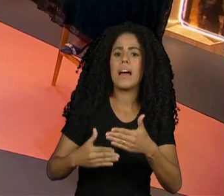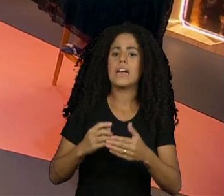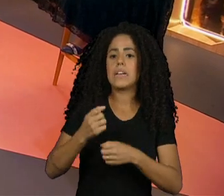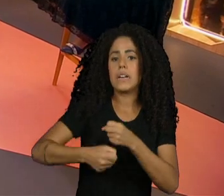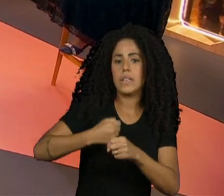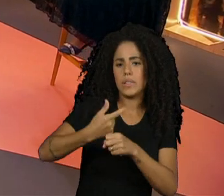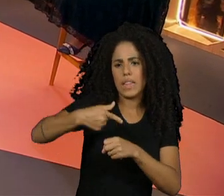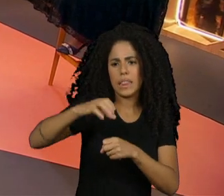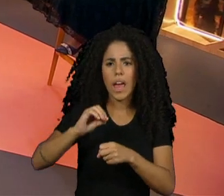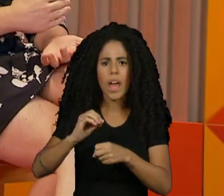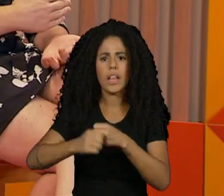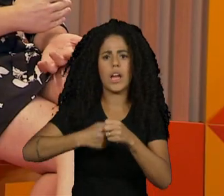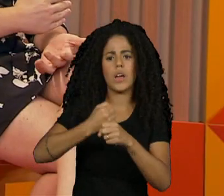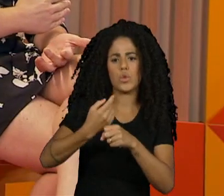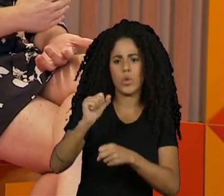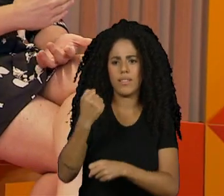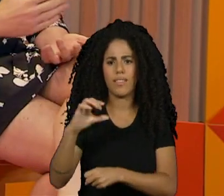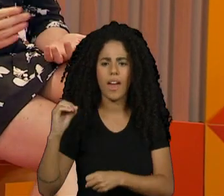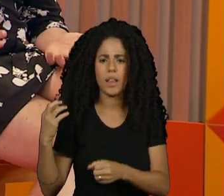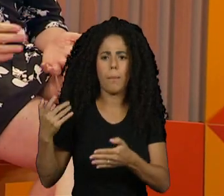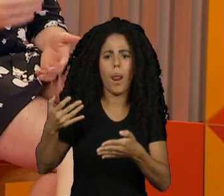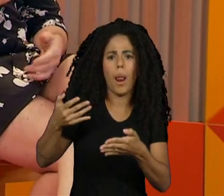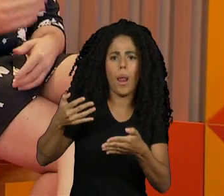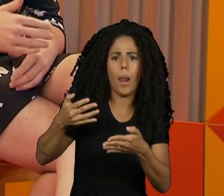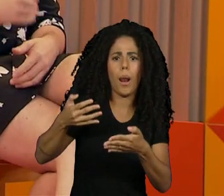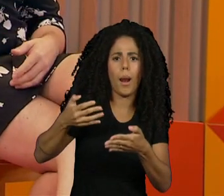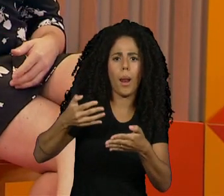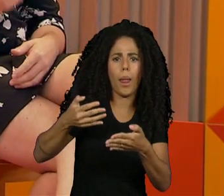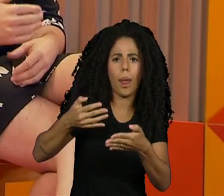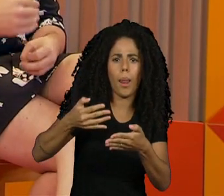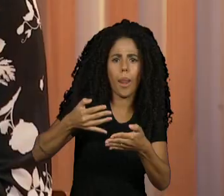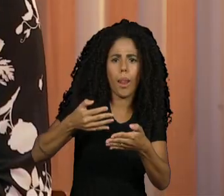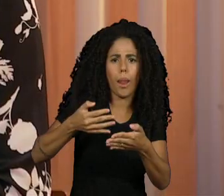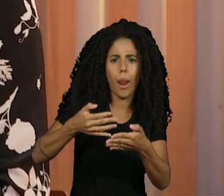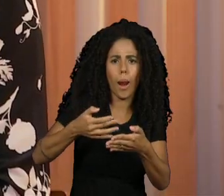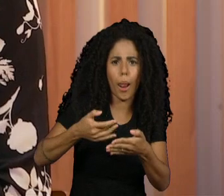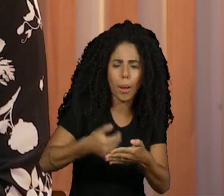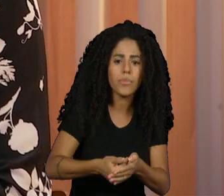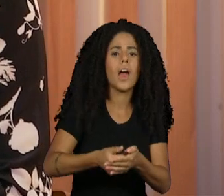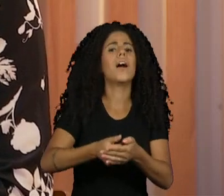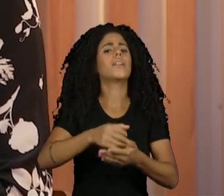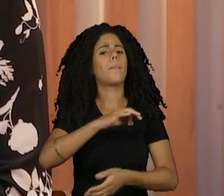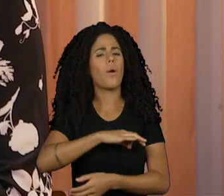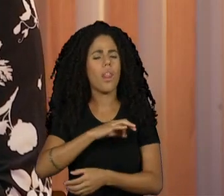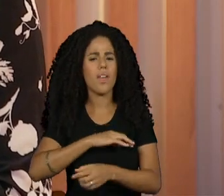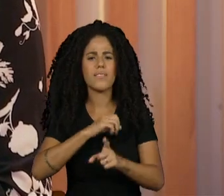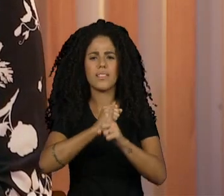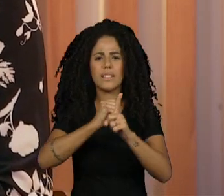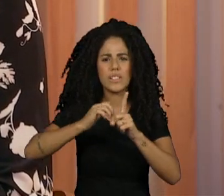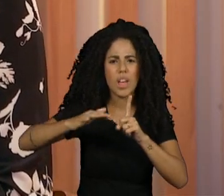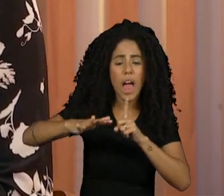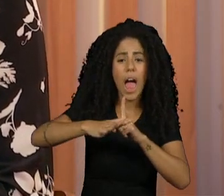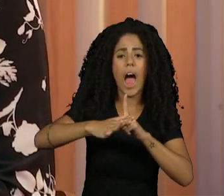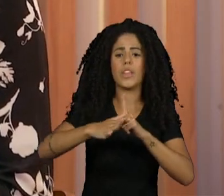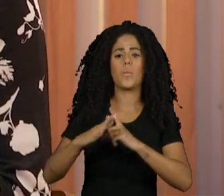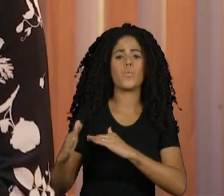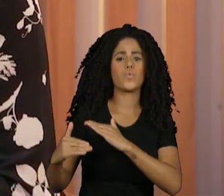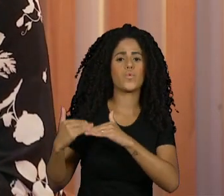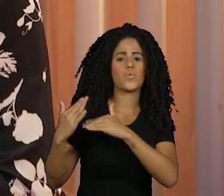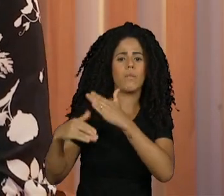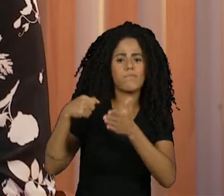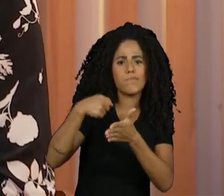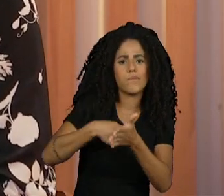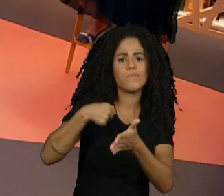nos 80, a gente vai perceber que houve uma truculência do Estado, da polícia, da sociedade, muito grande com relação à